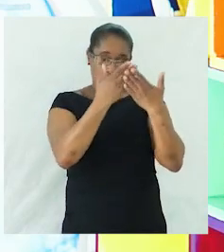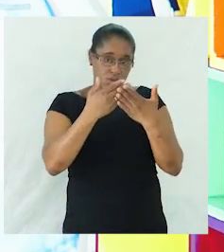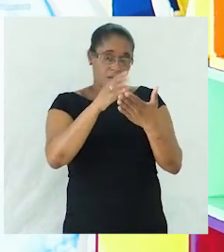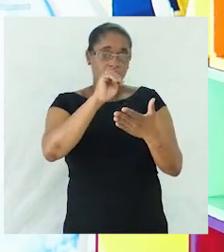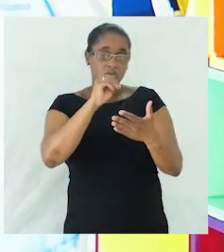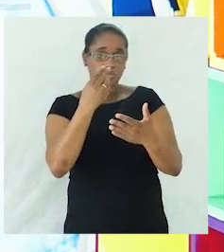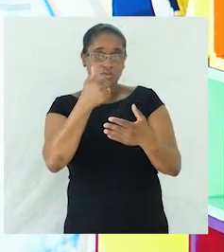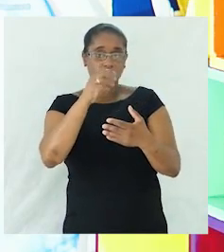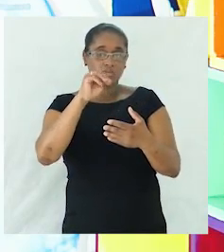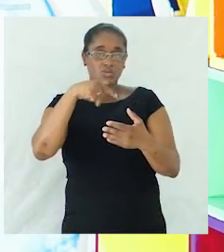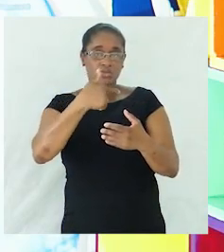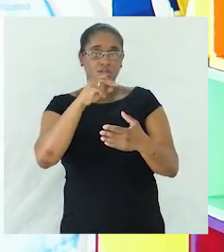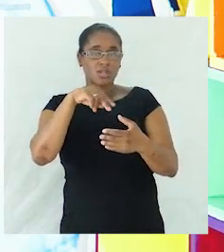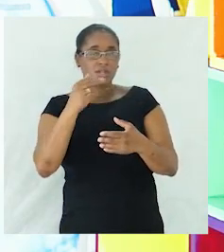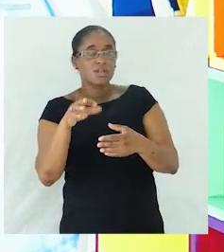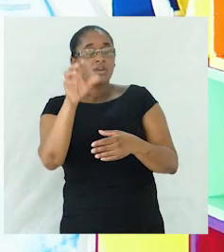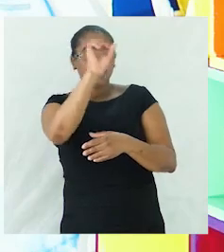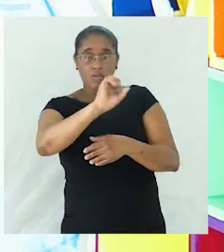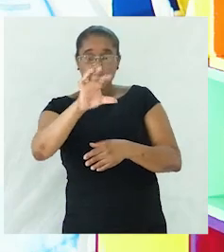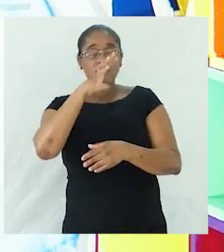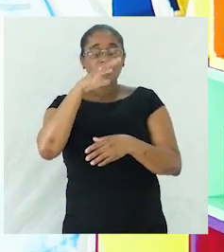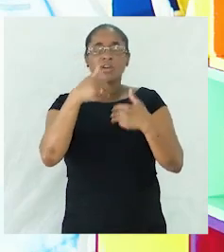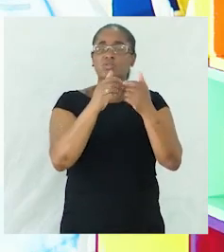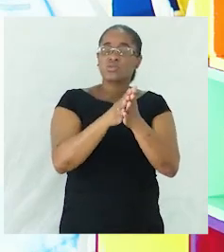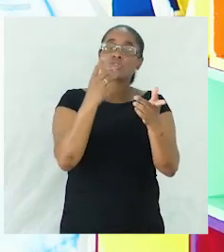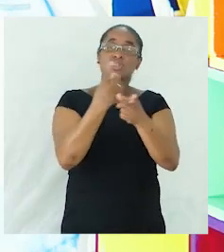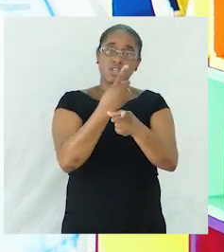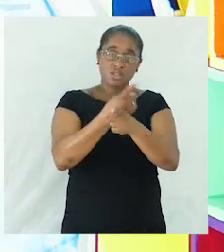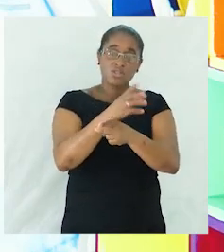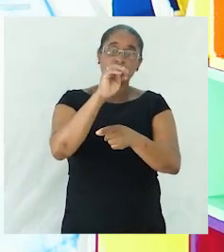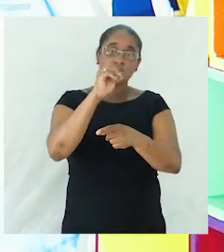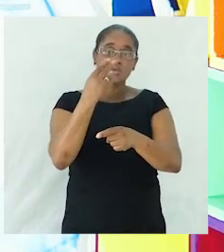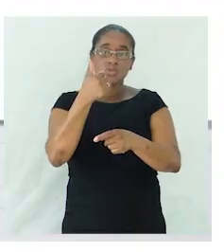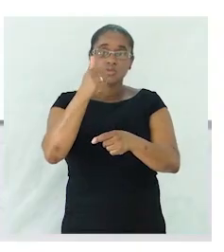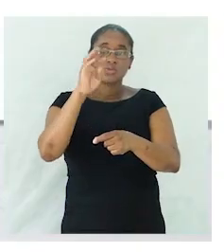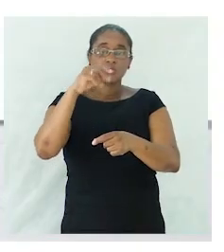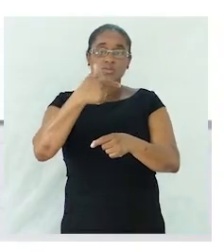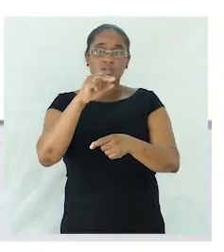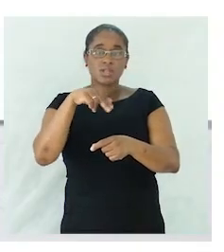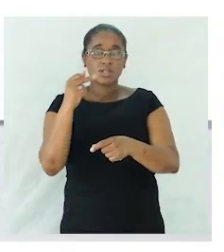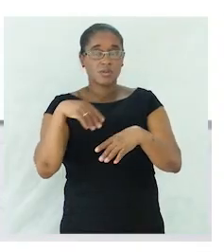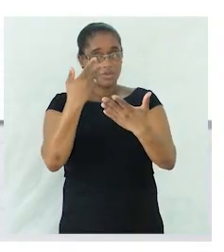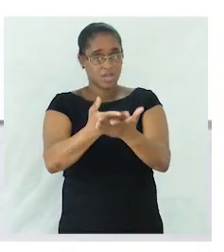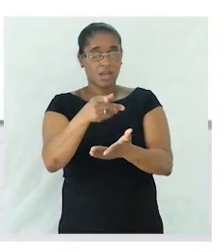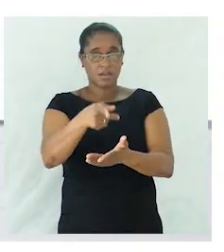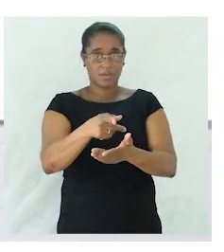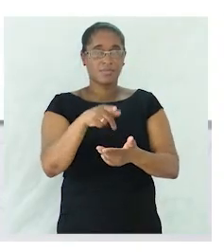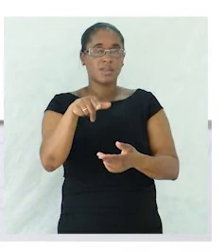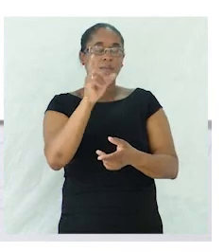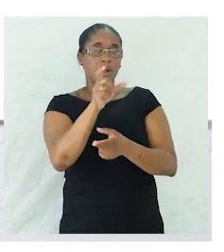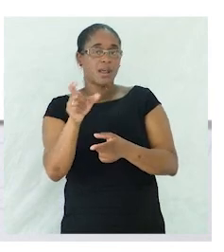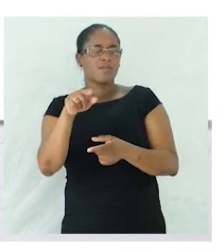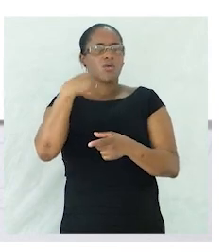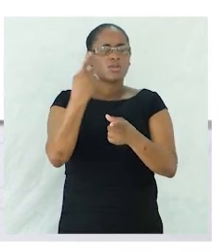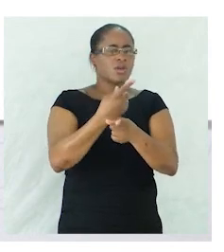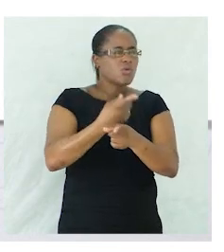vocês vão dizer todas as características dos substantivos que eu estou a apresentar aqui então temos a expressão outra coisa